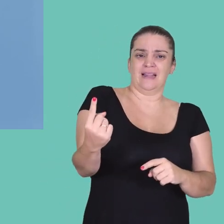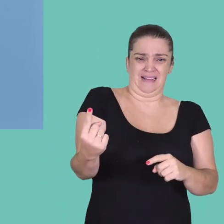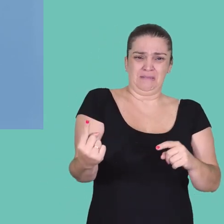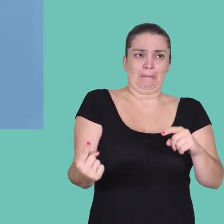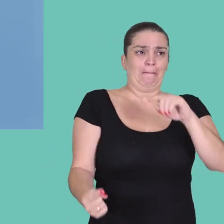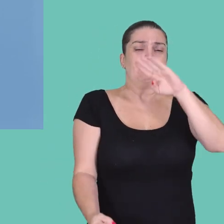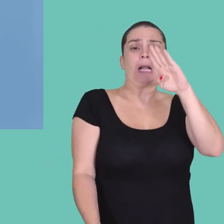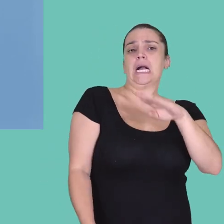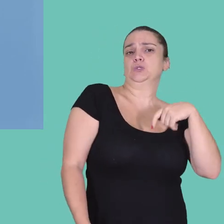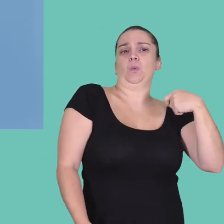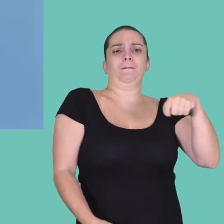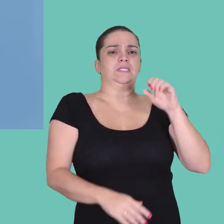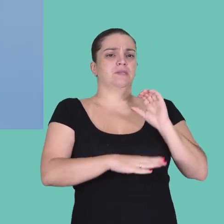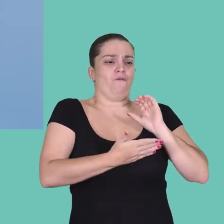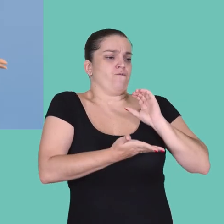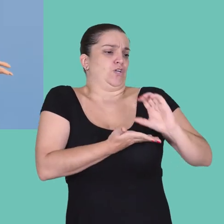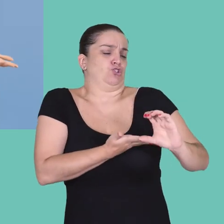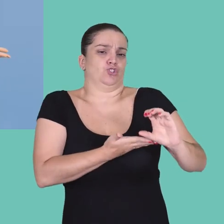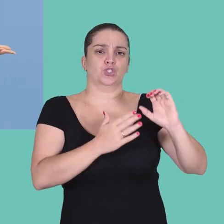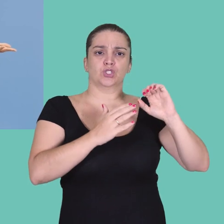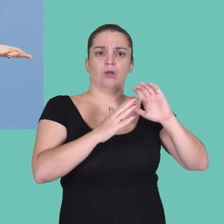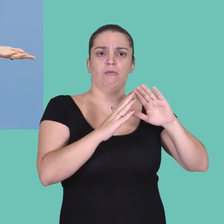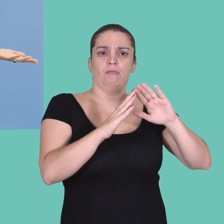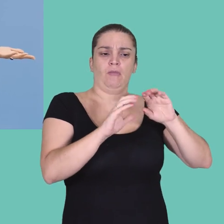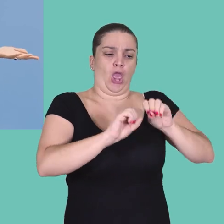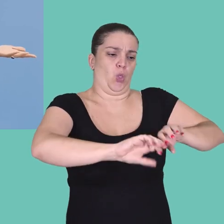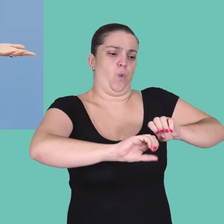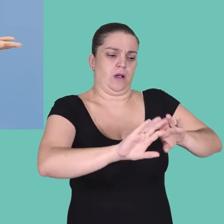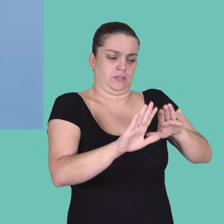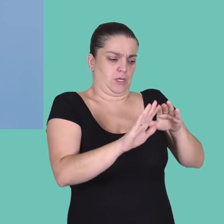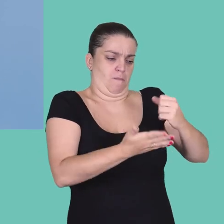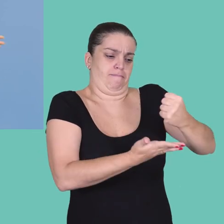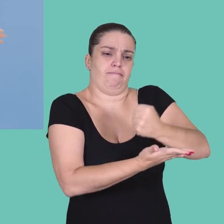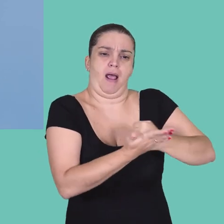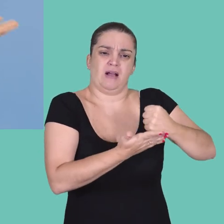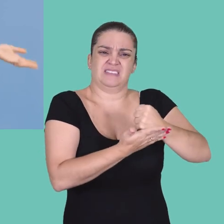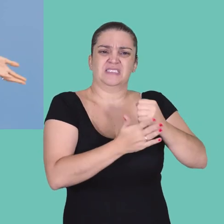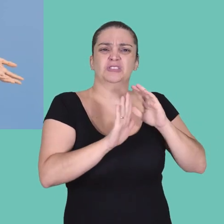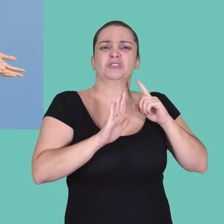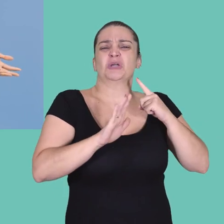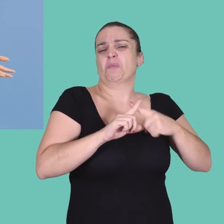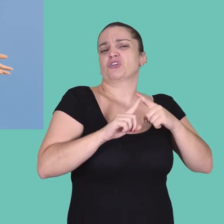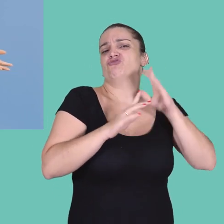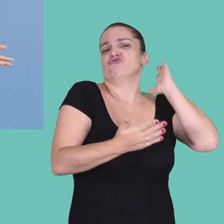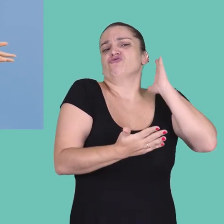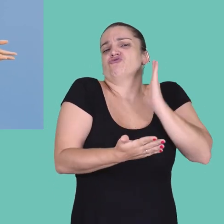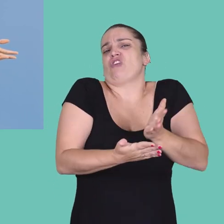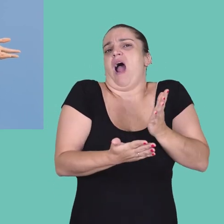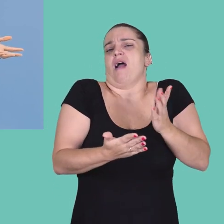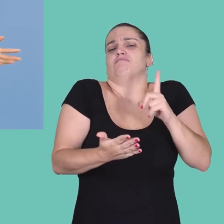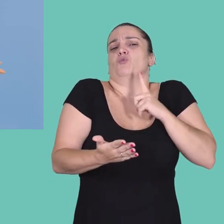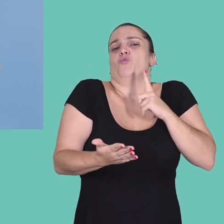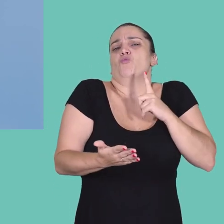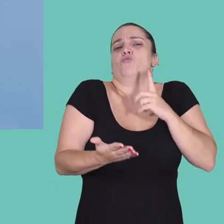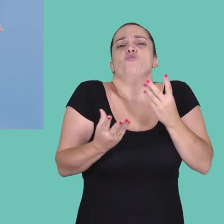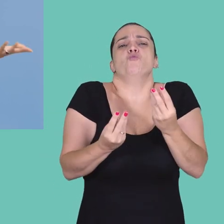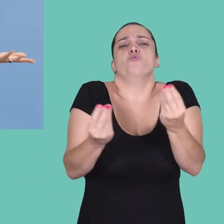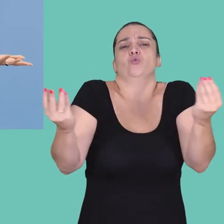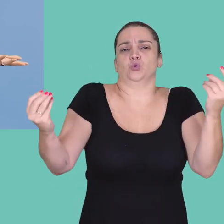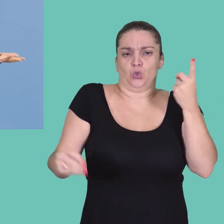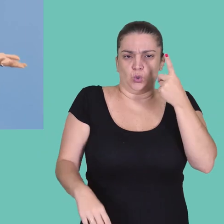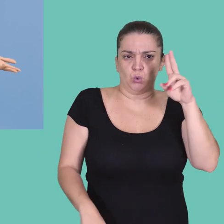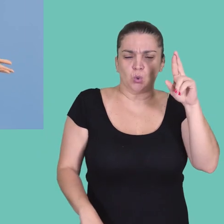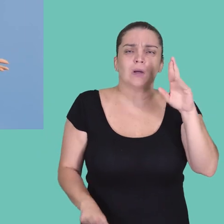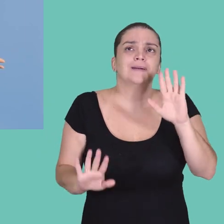pessoas exóticas, os cientistas? É, a gente escuta bastante. Ah, o Brasil precisa investir mais em educação básica porque nós já